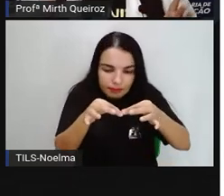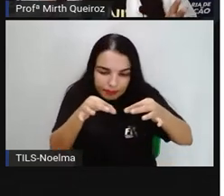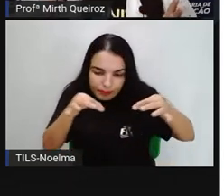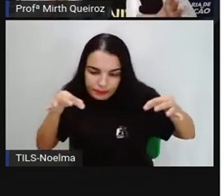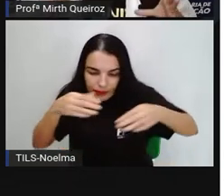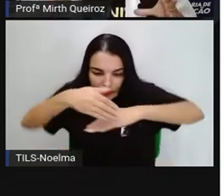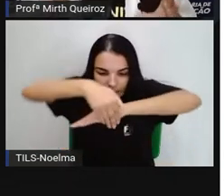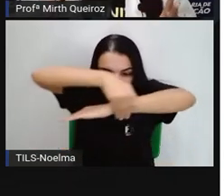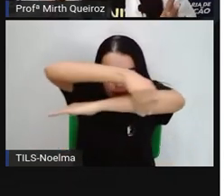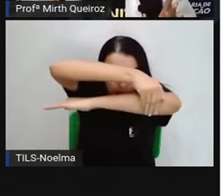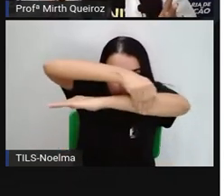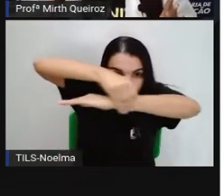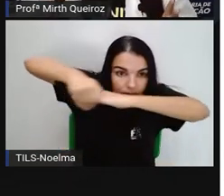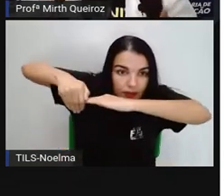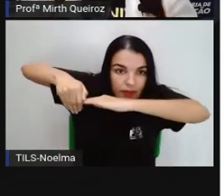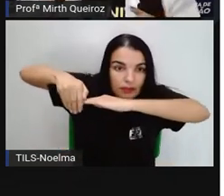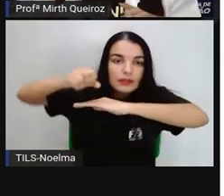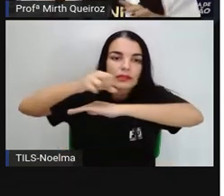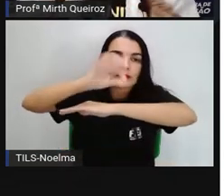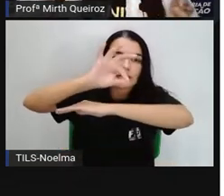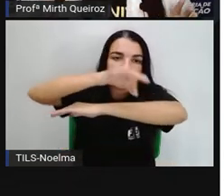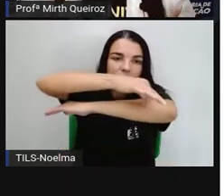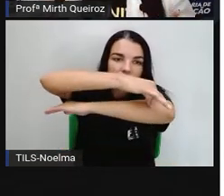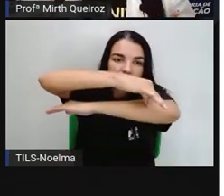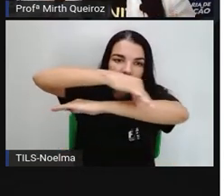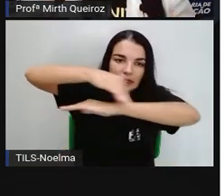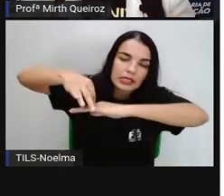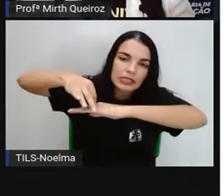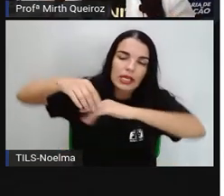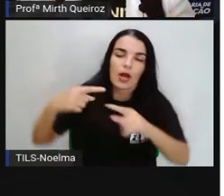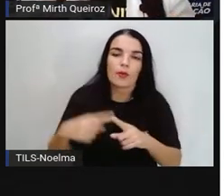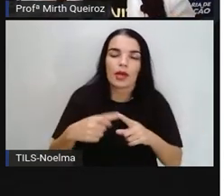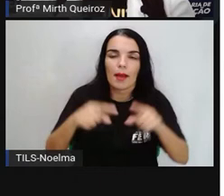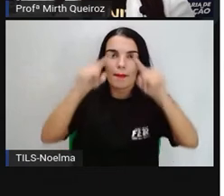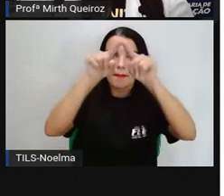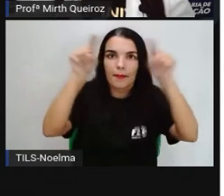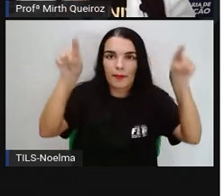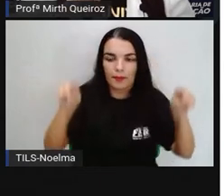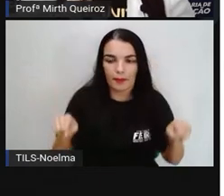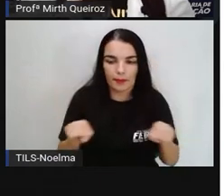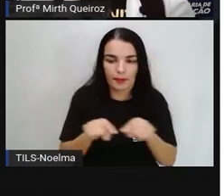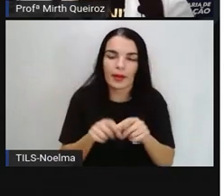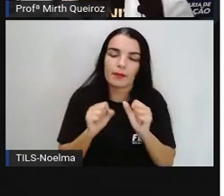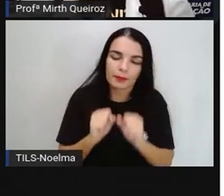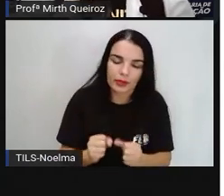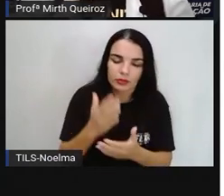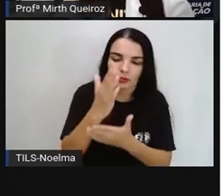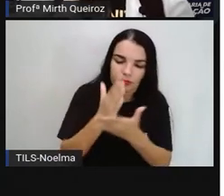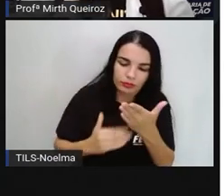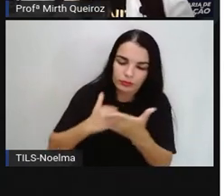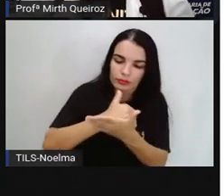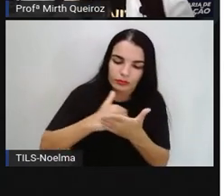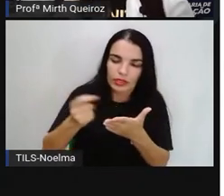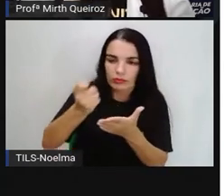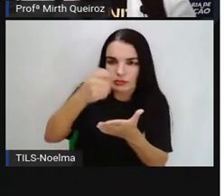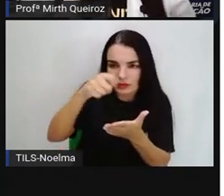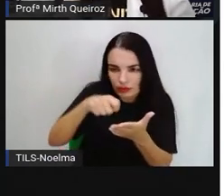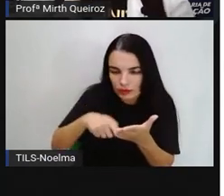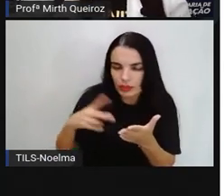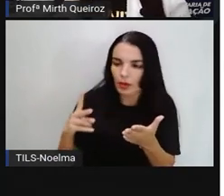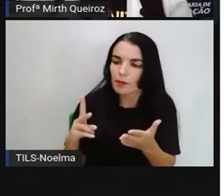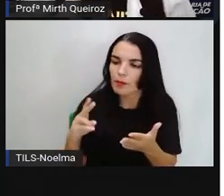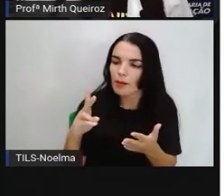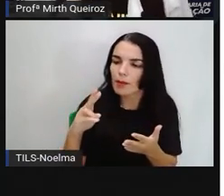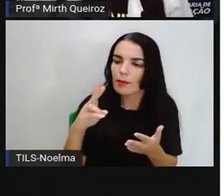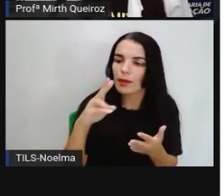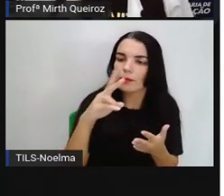vocês vão construir o quadrado e depois de construírem o quadrado, aí vocês vão piscando as outras peças, certo? E é